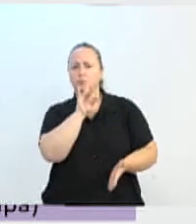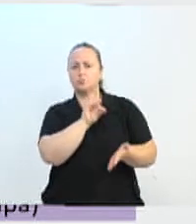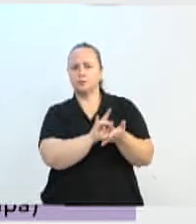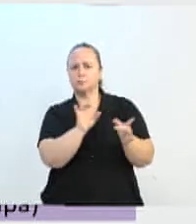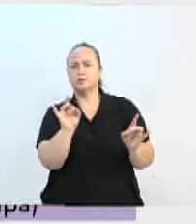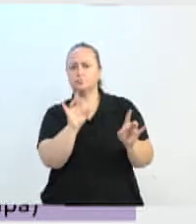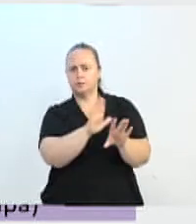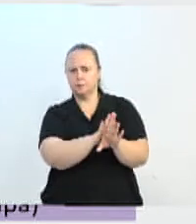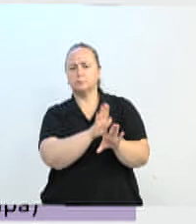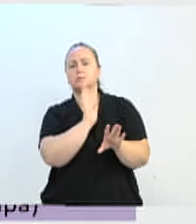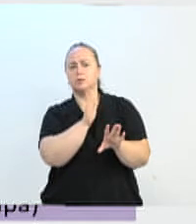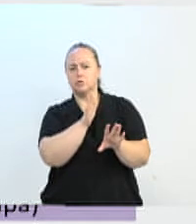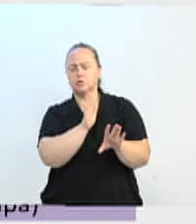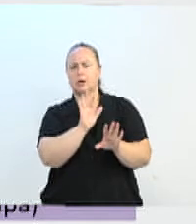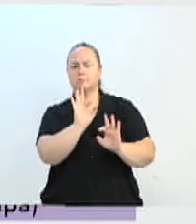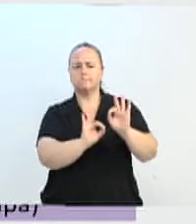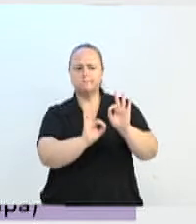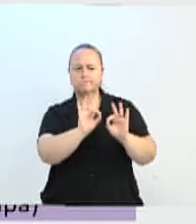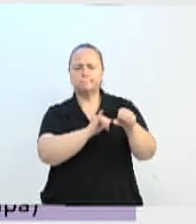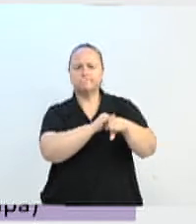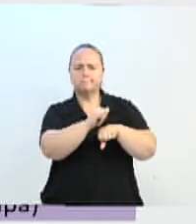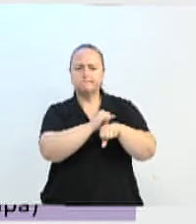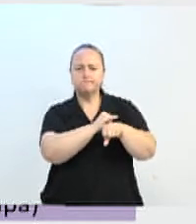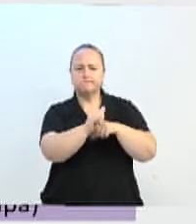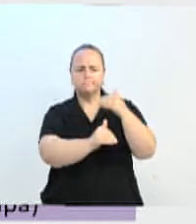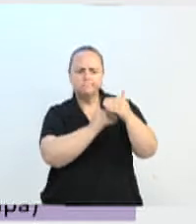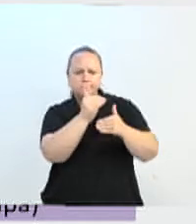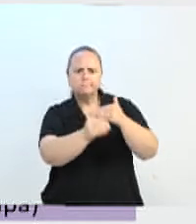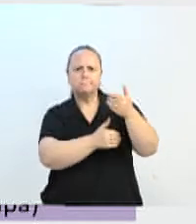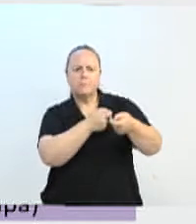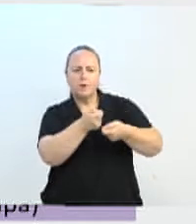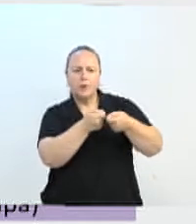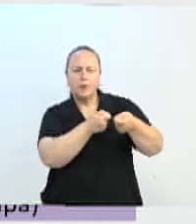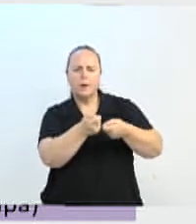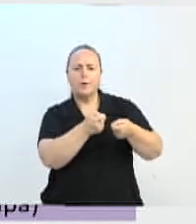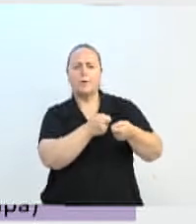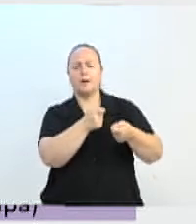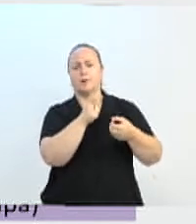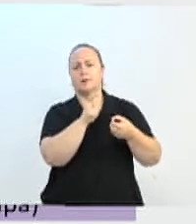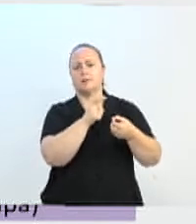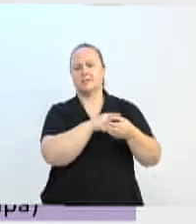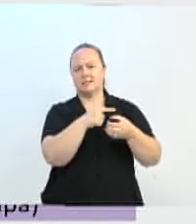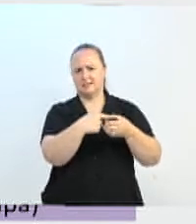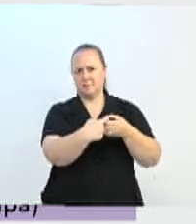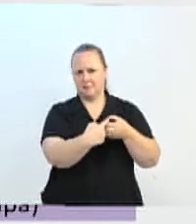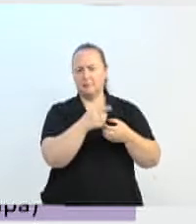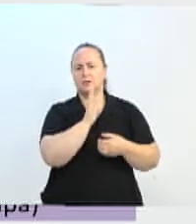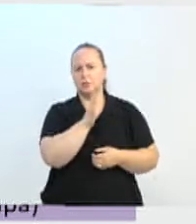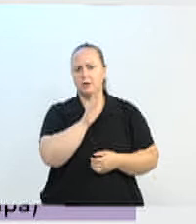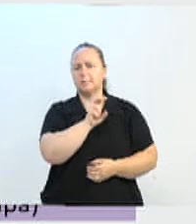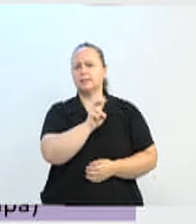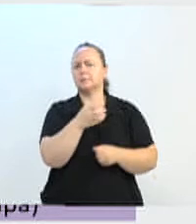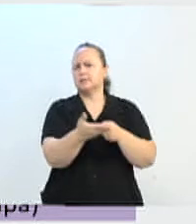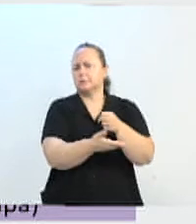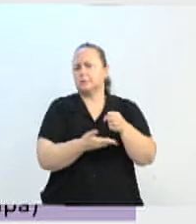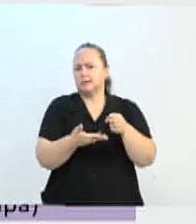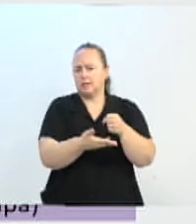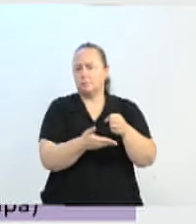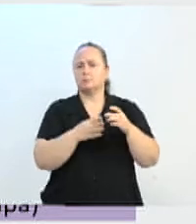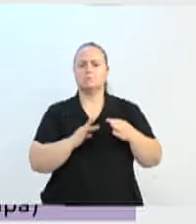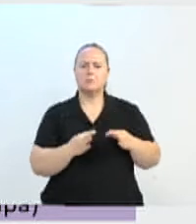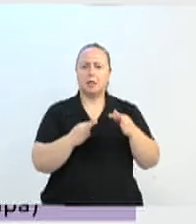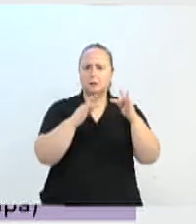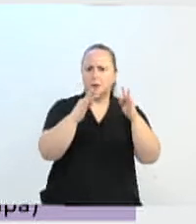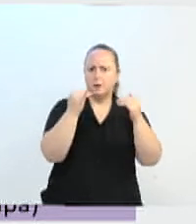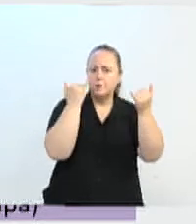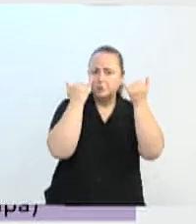Plano Estratégico de Desenvolvimento Econômico e do município de Blumenau, que são aqueles cinco eixos básicos. Tecnologia da informação,